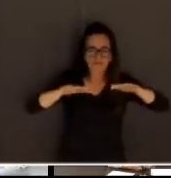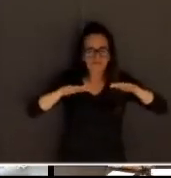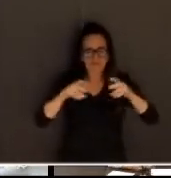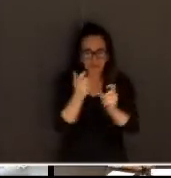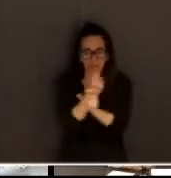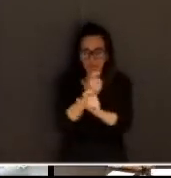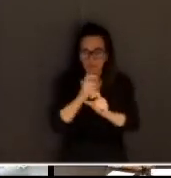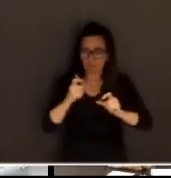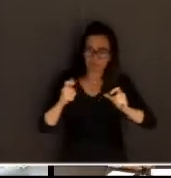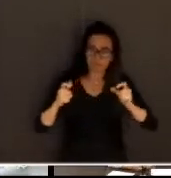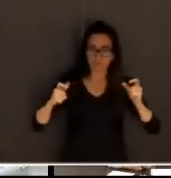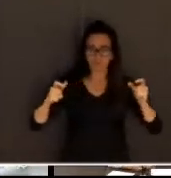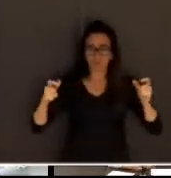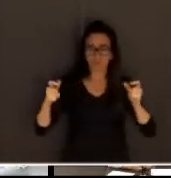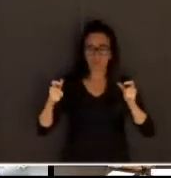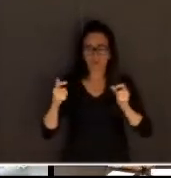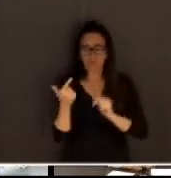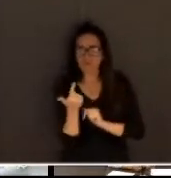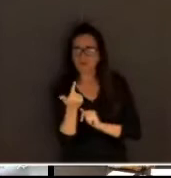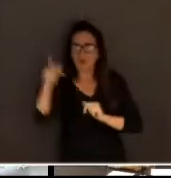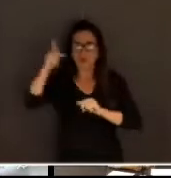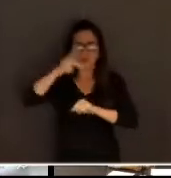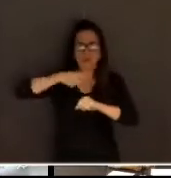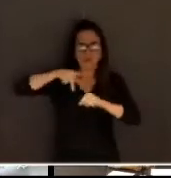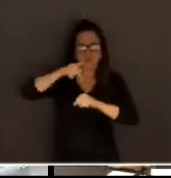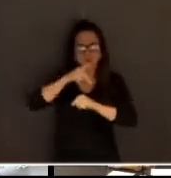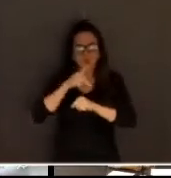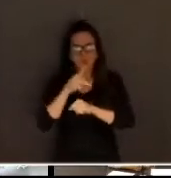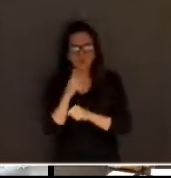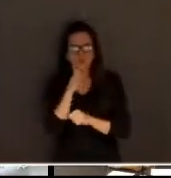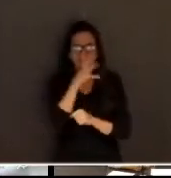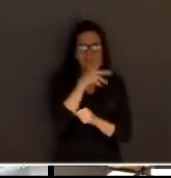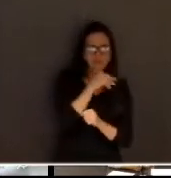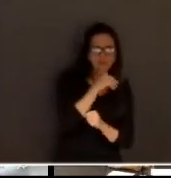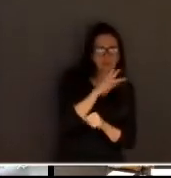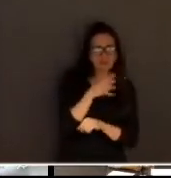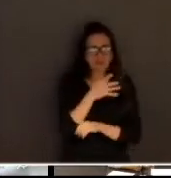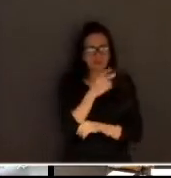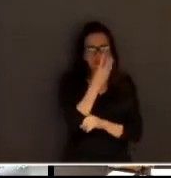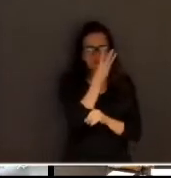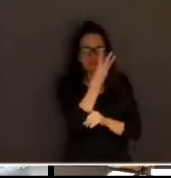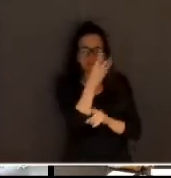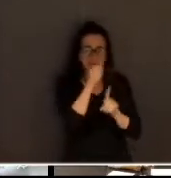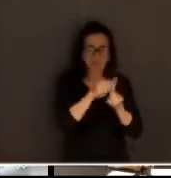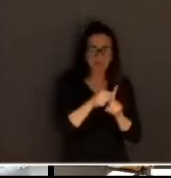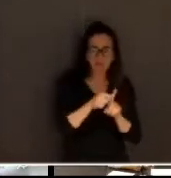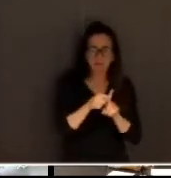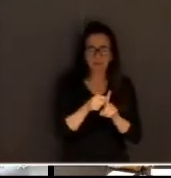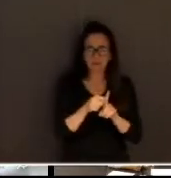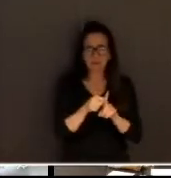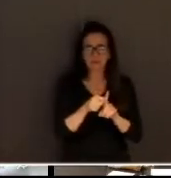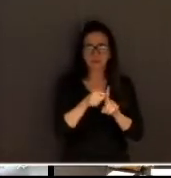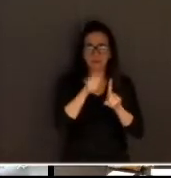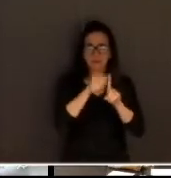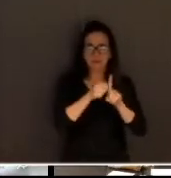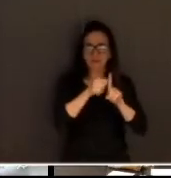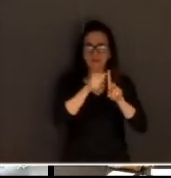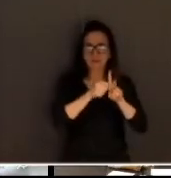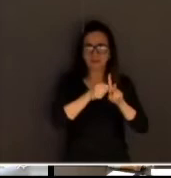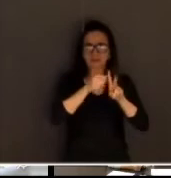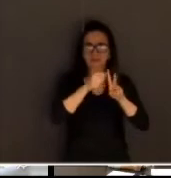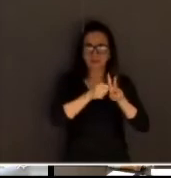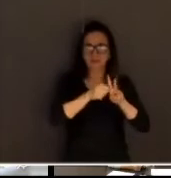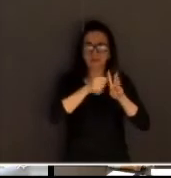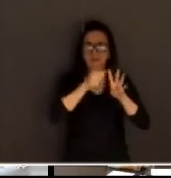países. Mas enfim, nos outros países duraram dois, três meses. Aqui ia durar dois, três meses. E aí vem março, abril, maio, junho, julho, agosto,